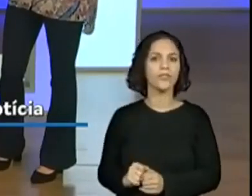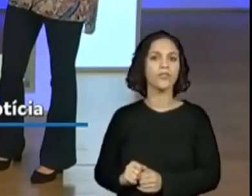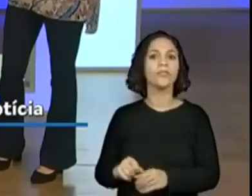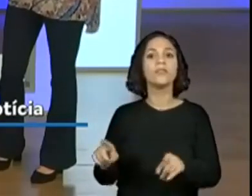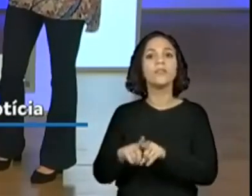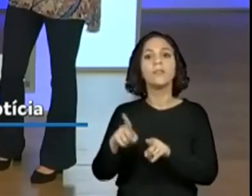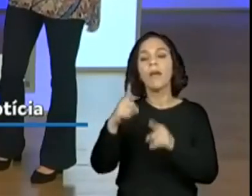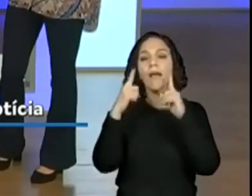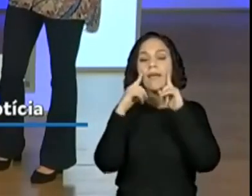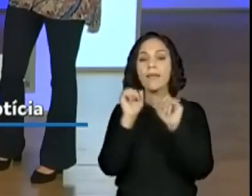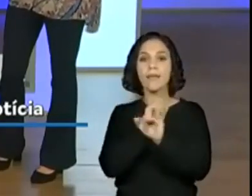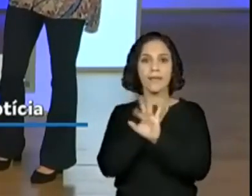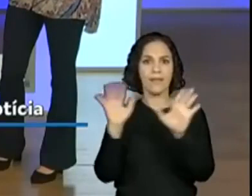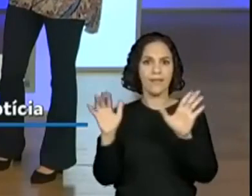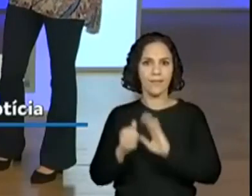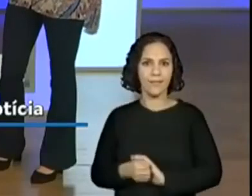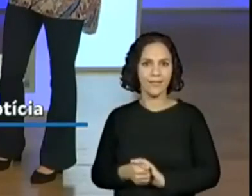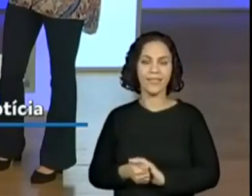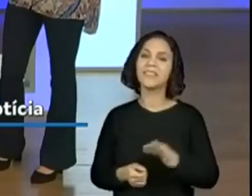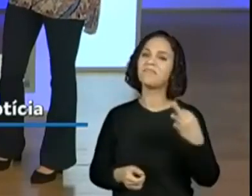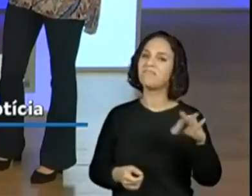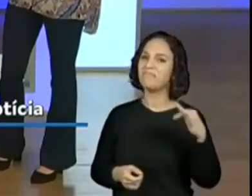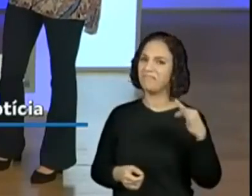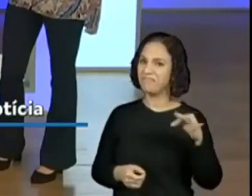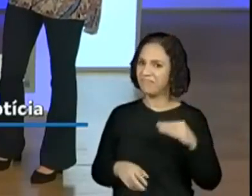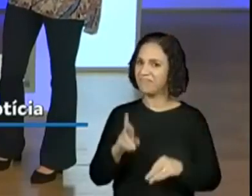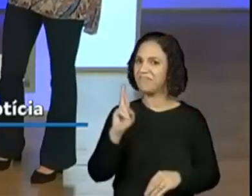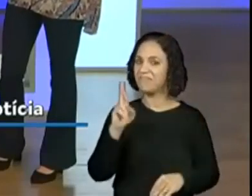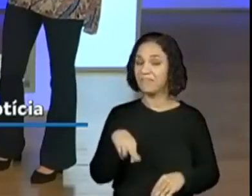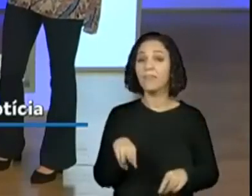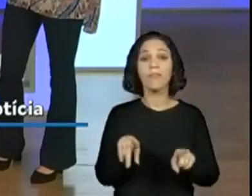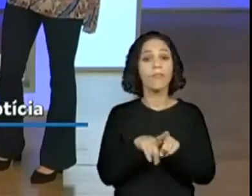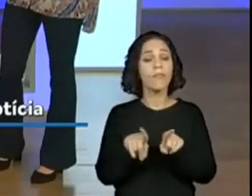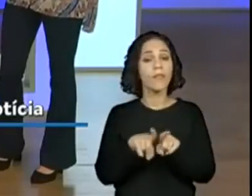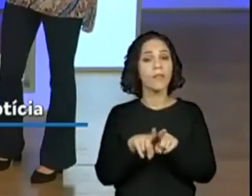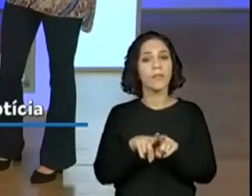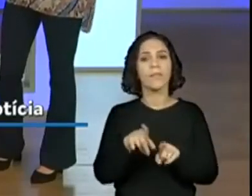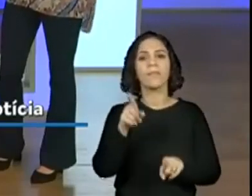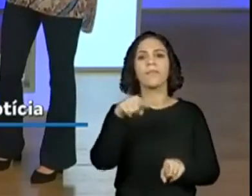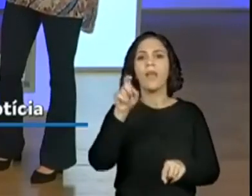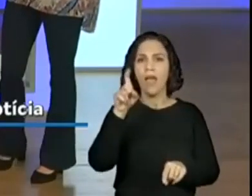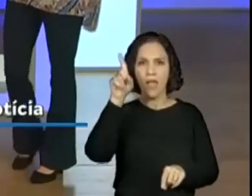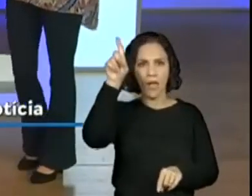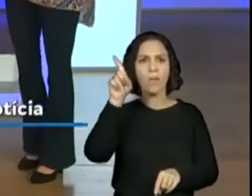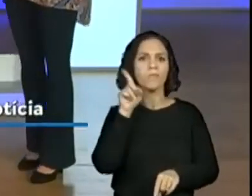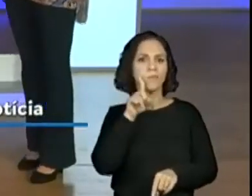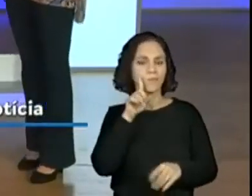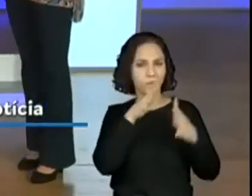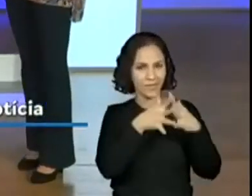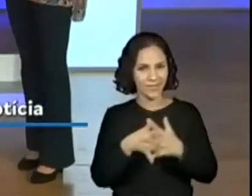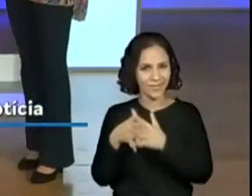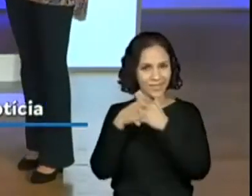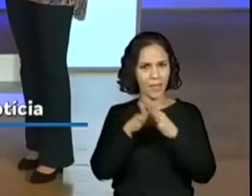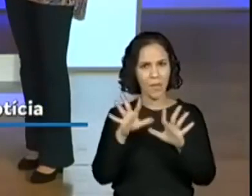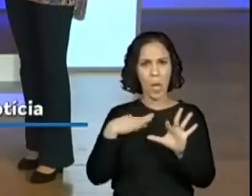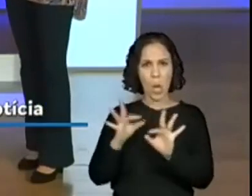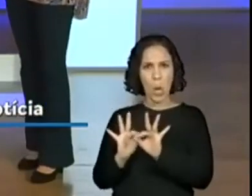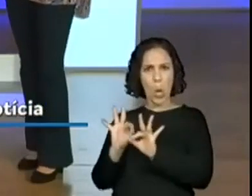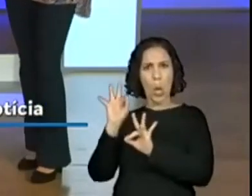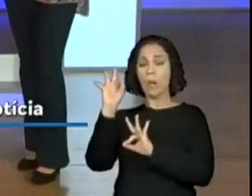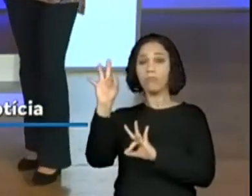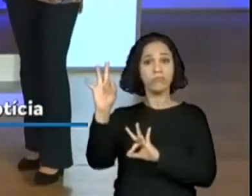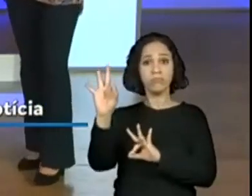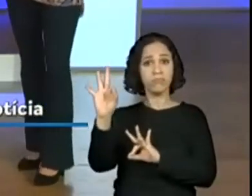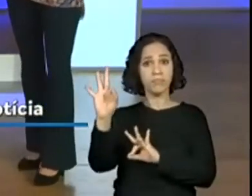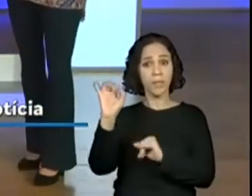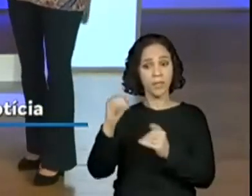com que a compreensão ficasse mais fácil. Com certeza. E vimos que não é uma... Apesar de acontecer nos Estados Unidos, não é tão distante da gente. É uma